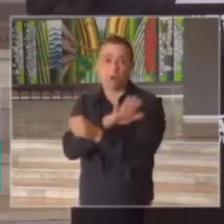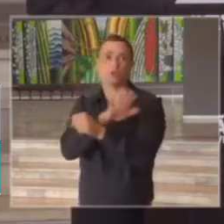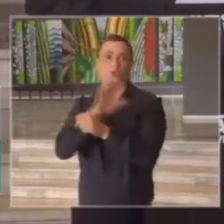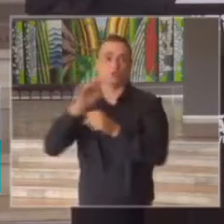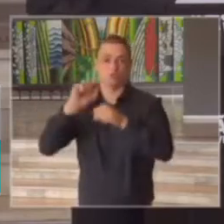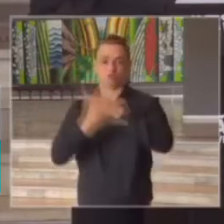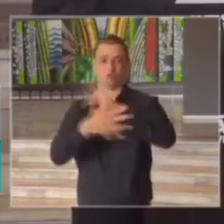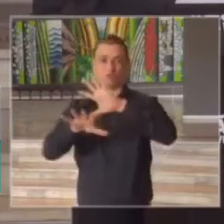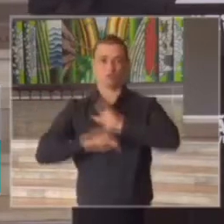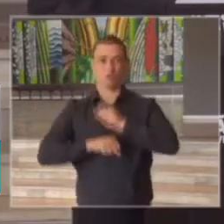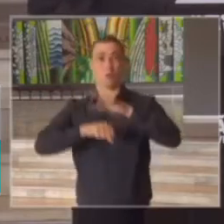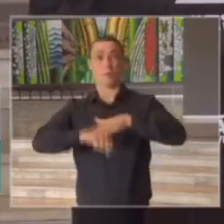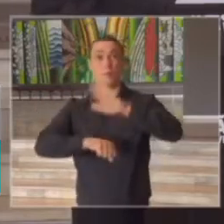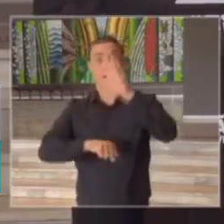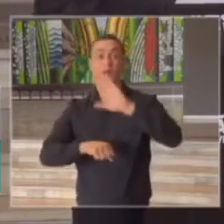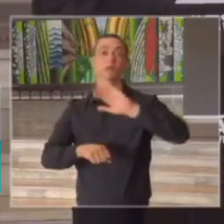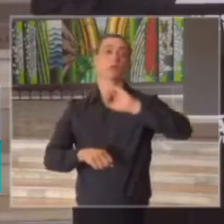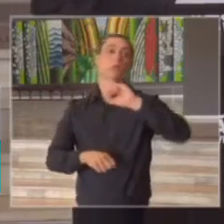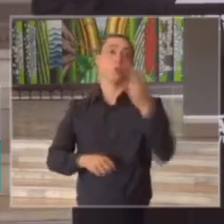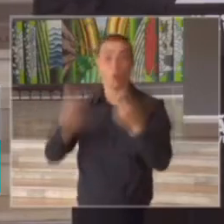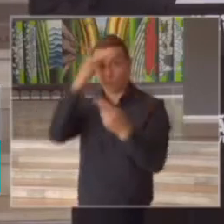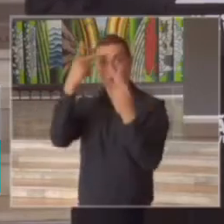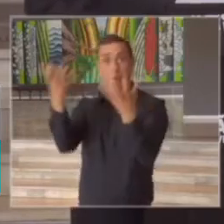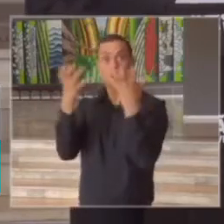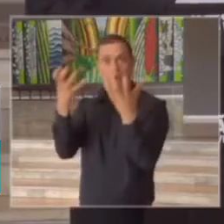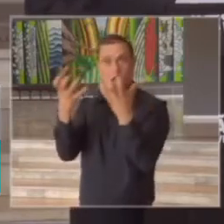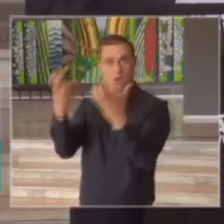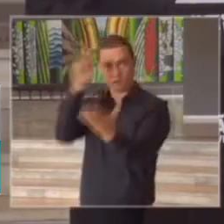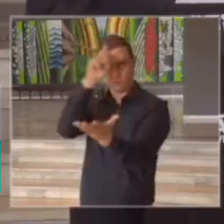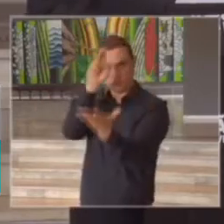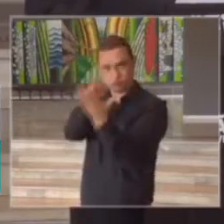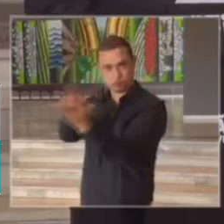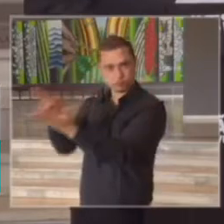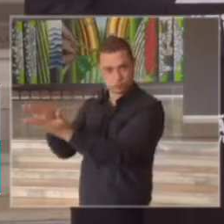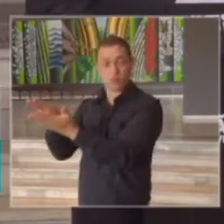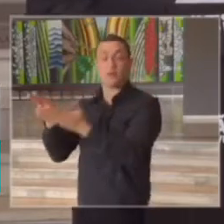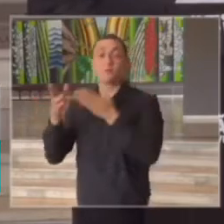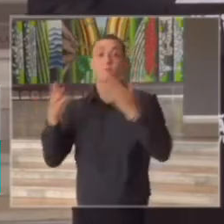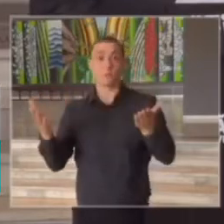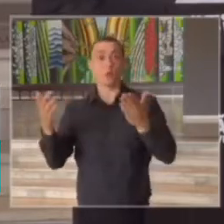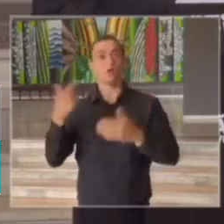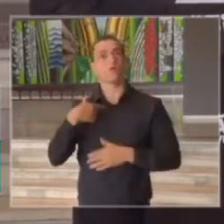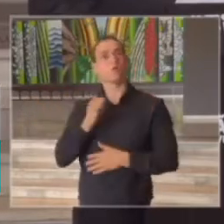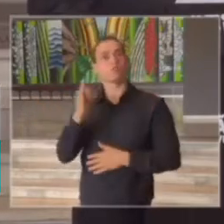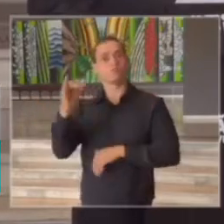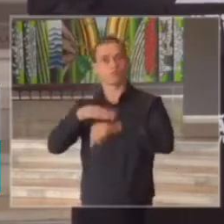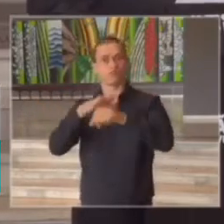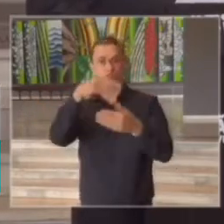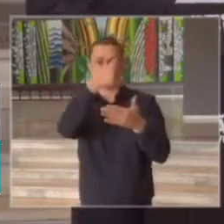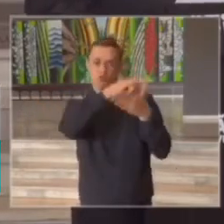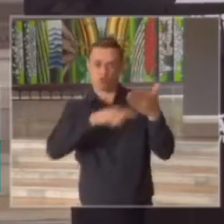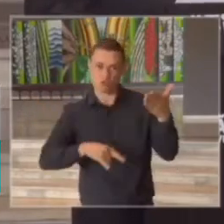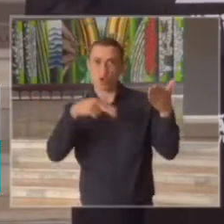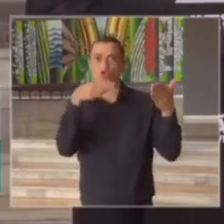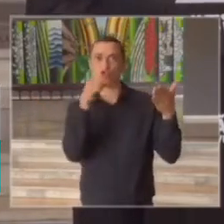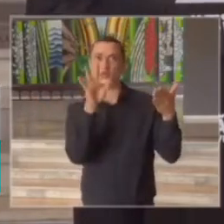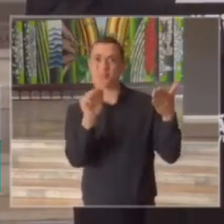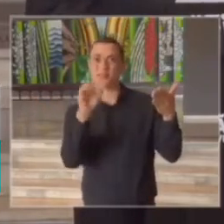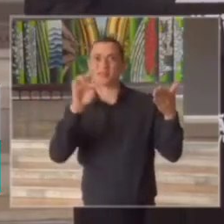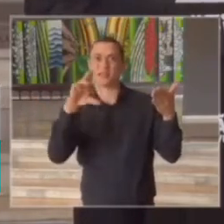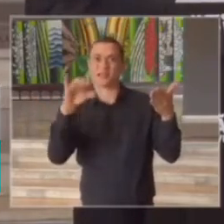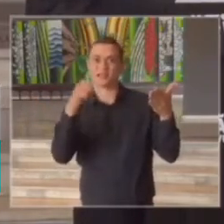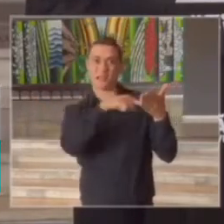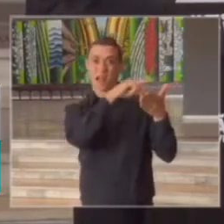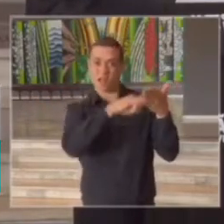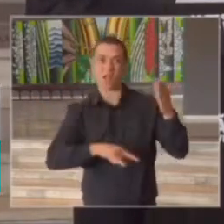notas técnicas orientando ou sugerindo que o prefeito seja mais restritivo como fez então o